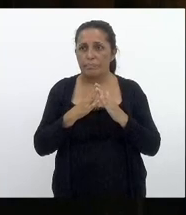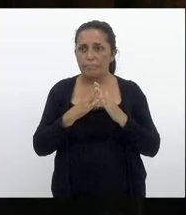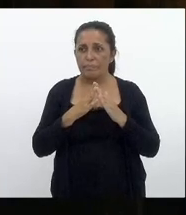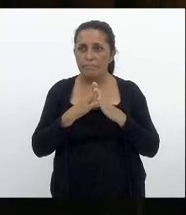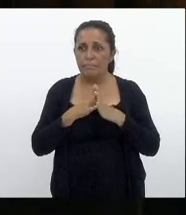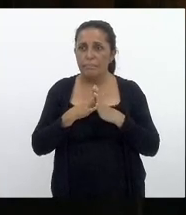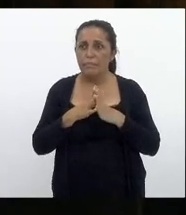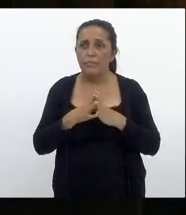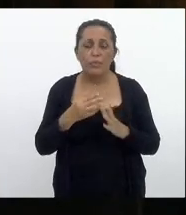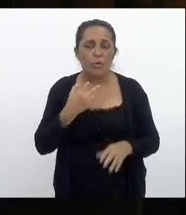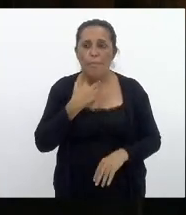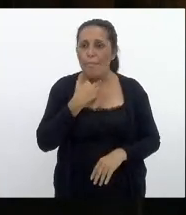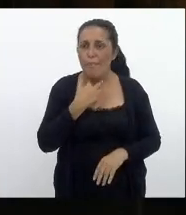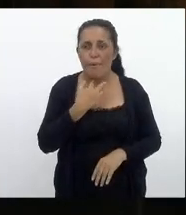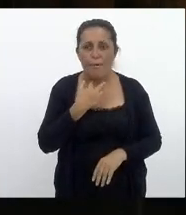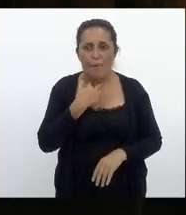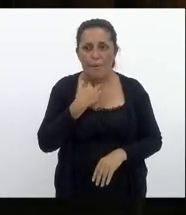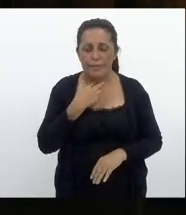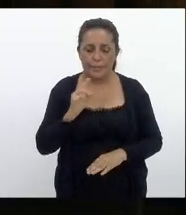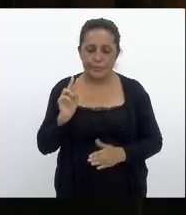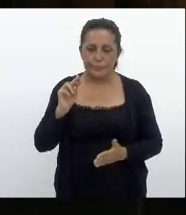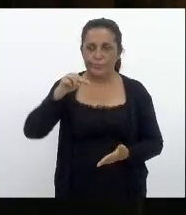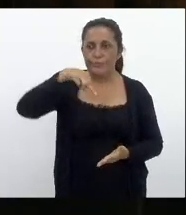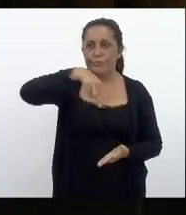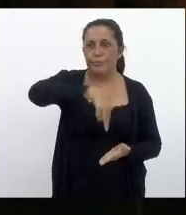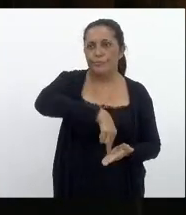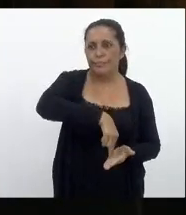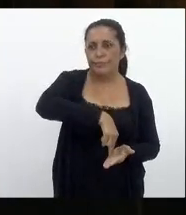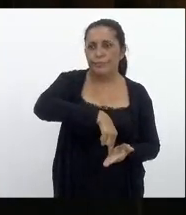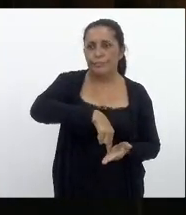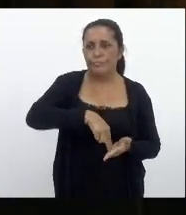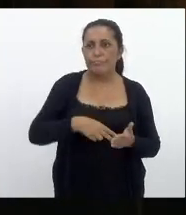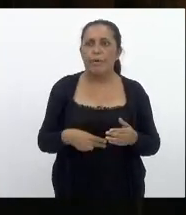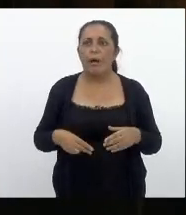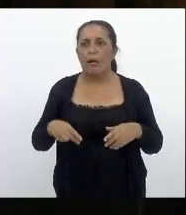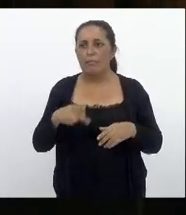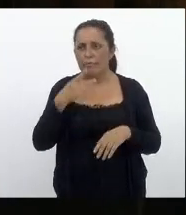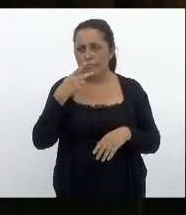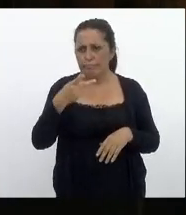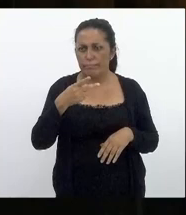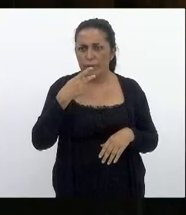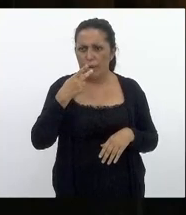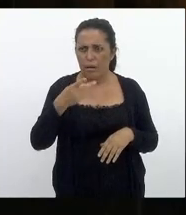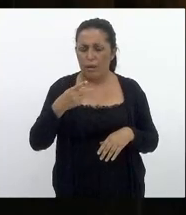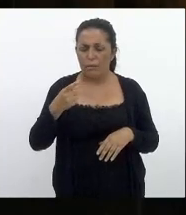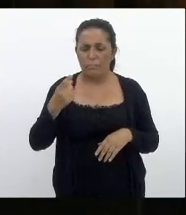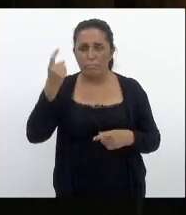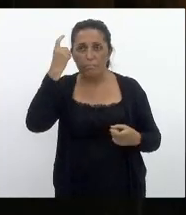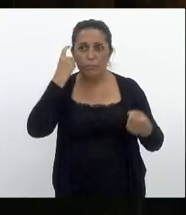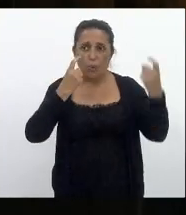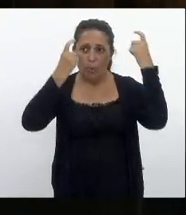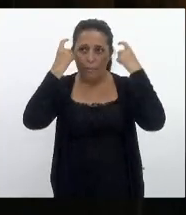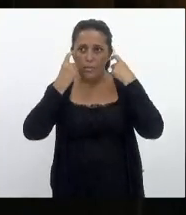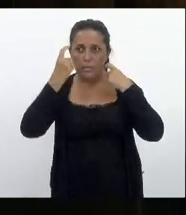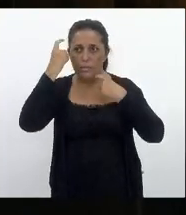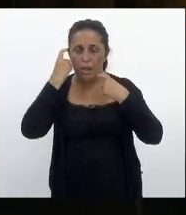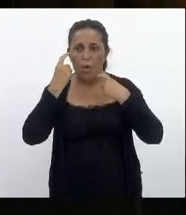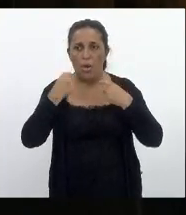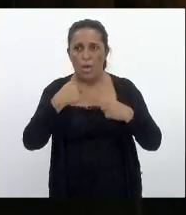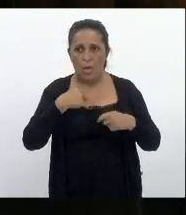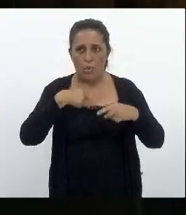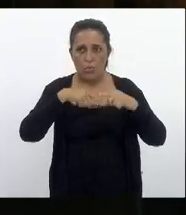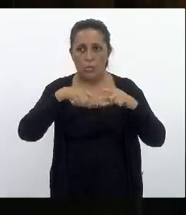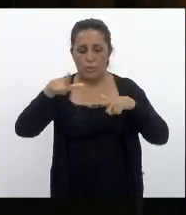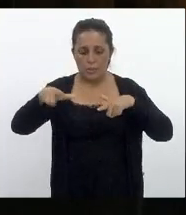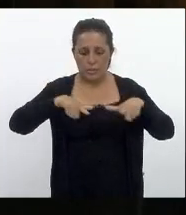não poderia deixar de subir a essa tribuna também para manifestar a minha preocupação como servidora